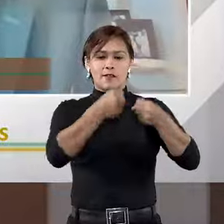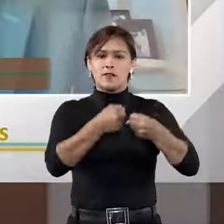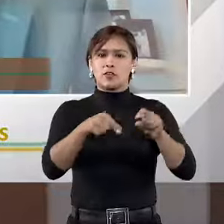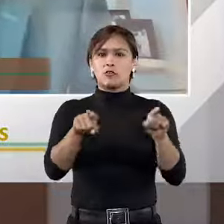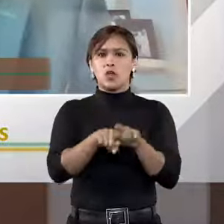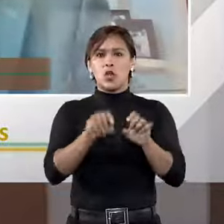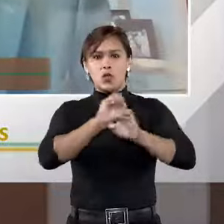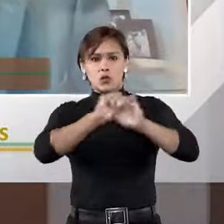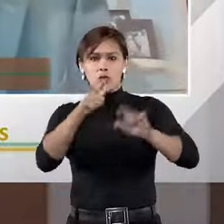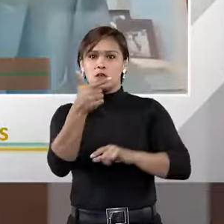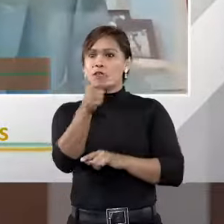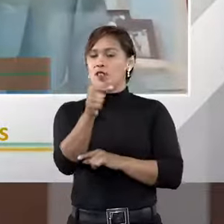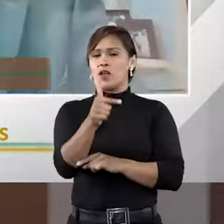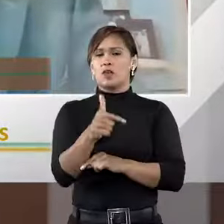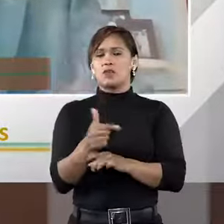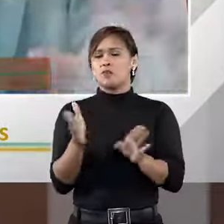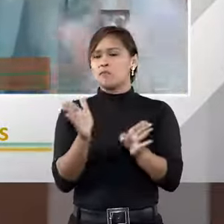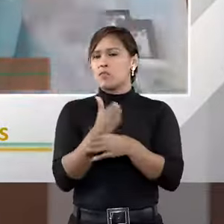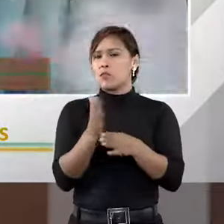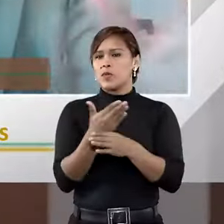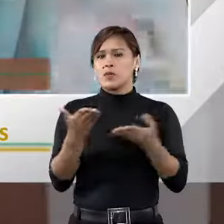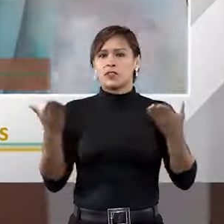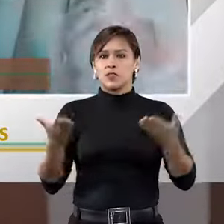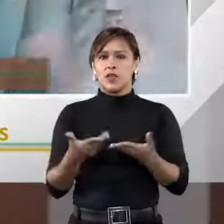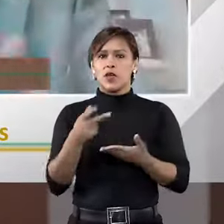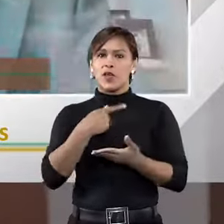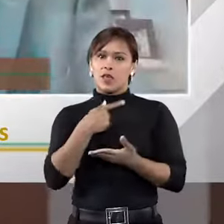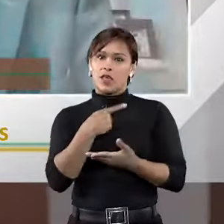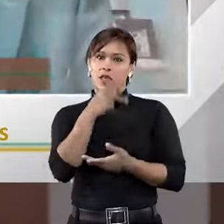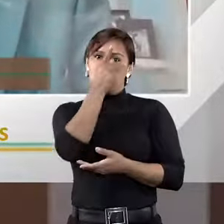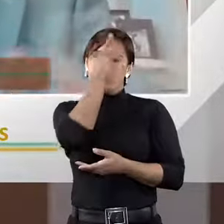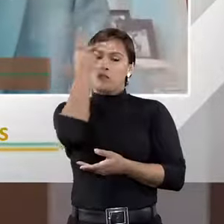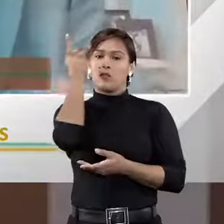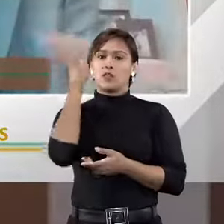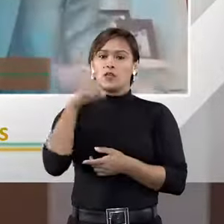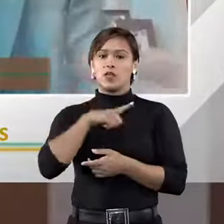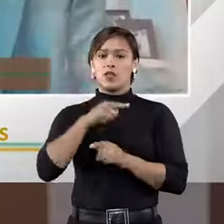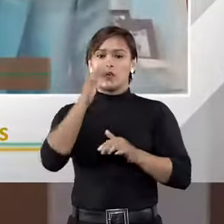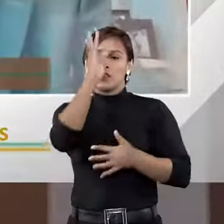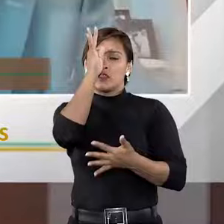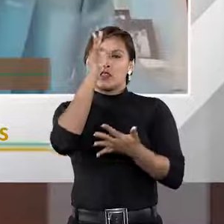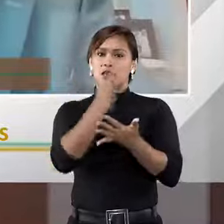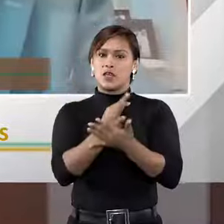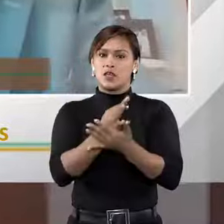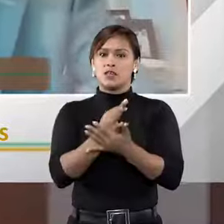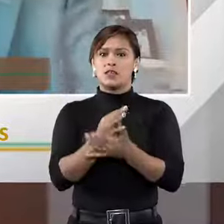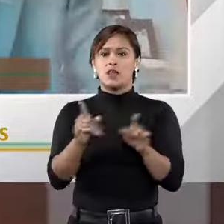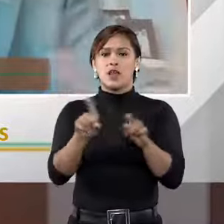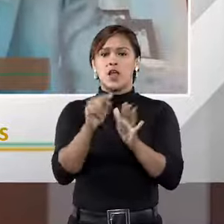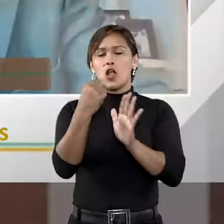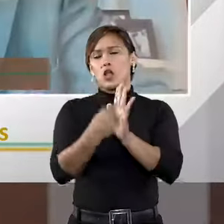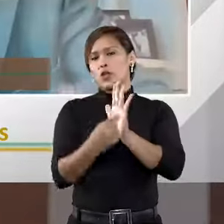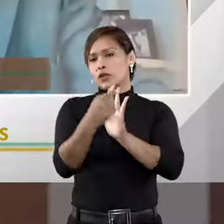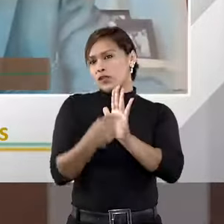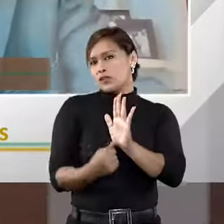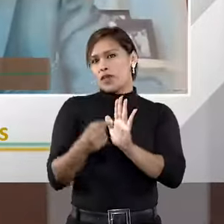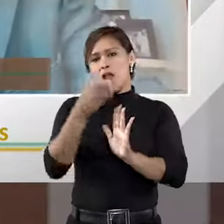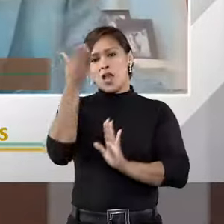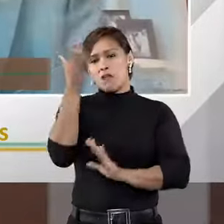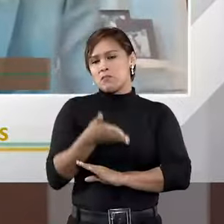Como você não revelou isso? Isso é bobagem. Tem agora gente querendo construir esse tipo de tese no mais das vezes para plantar nulidade, para criar